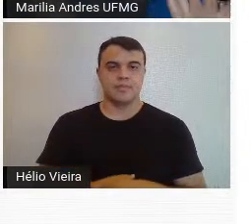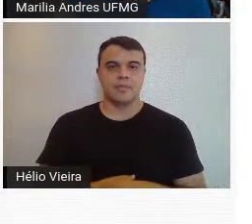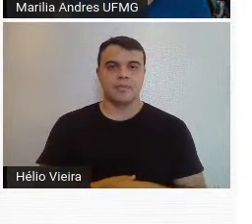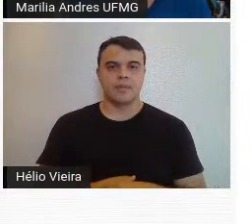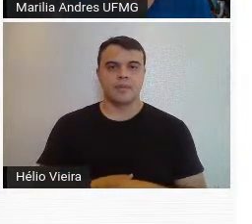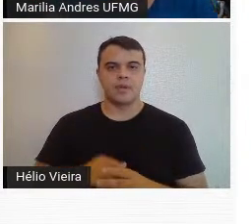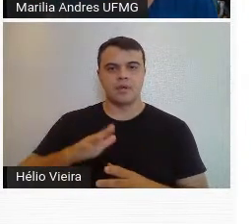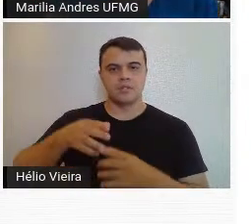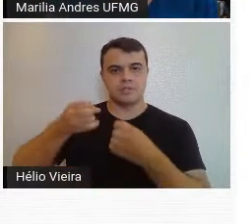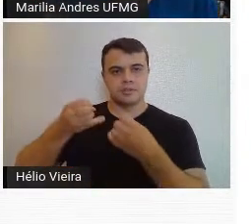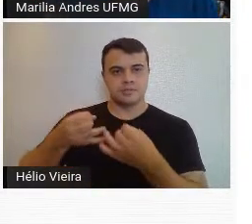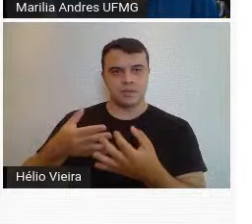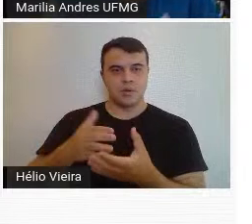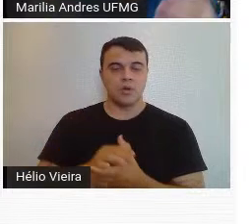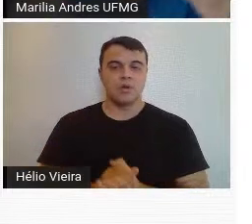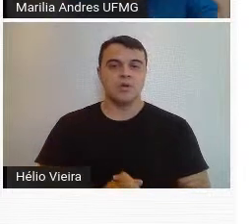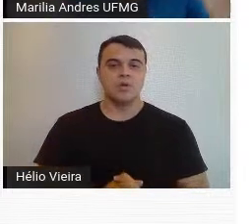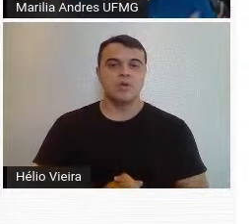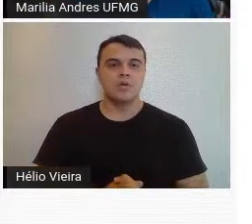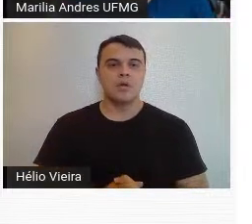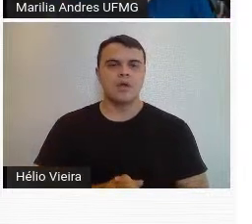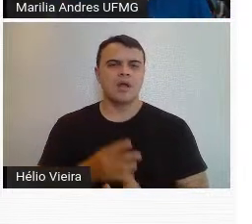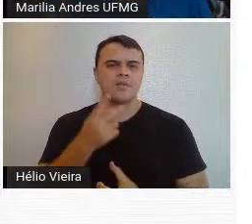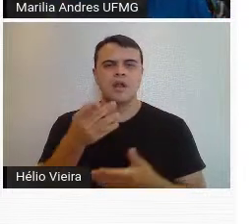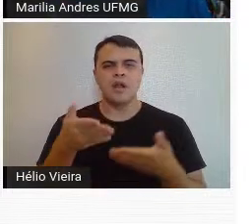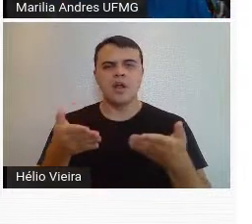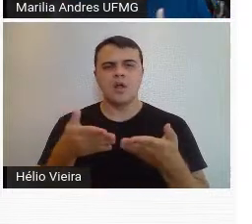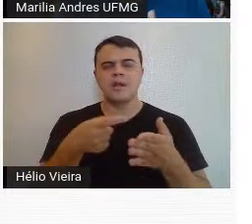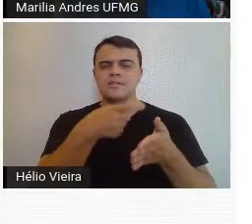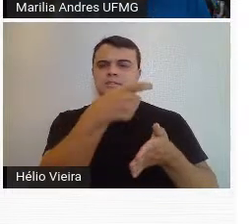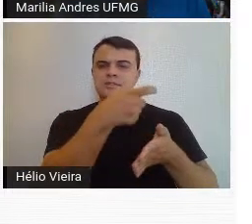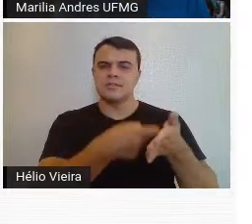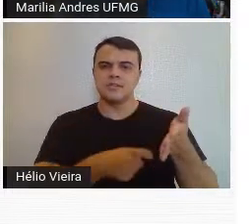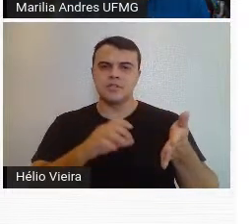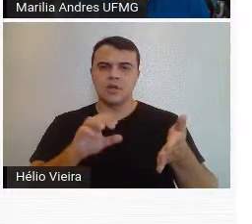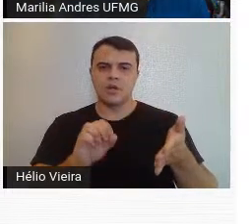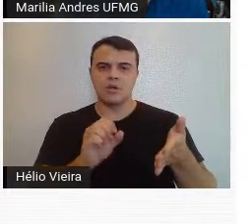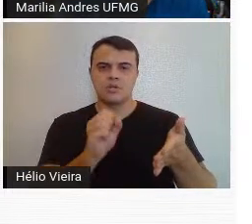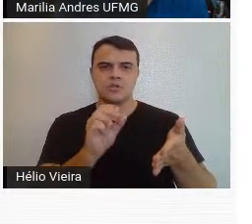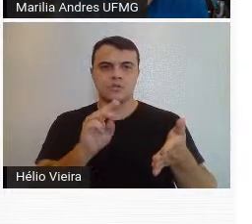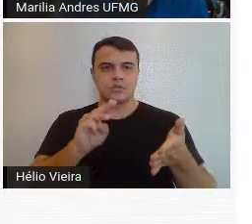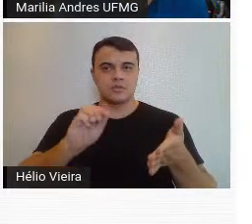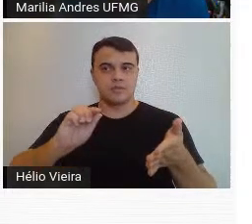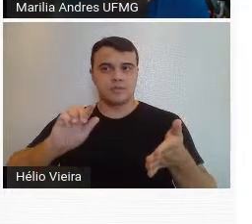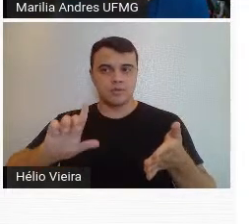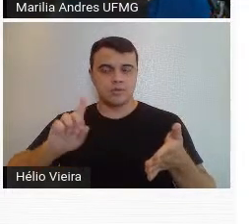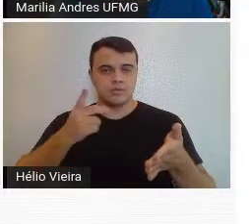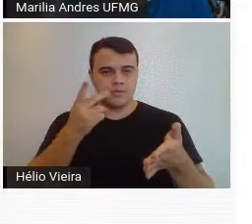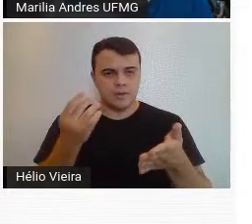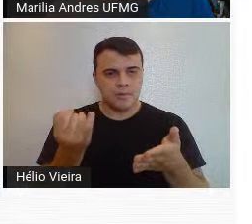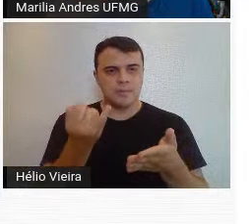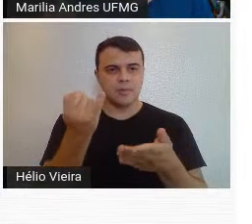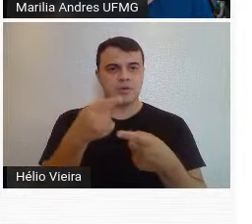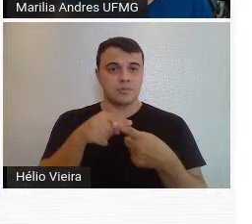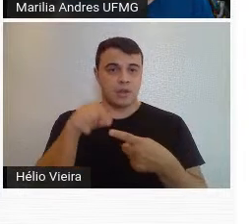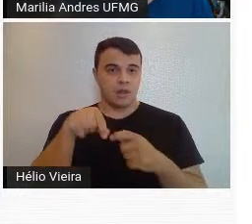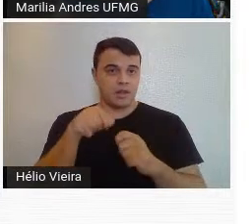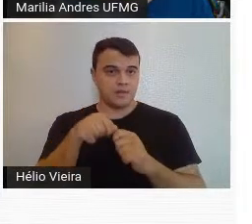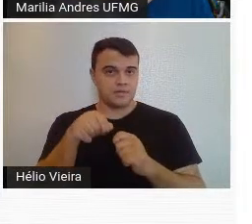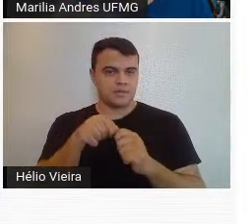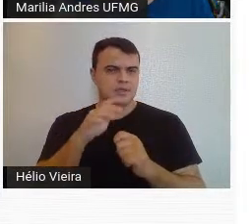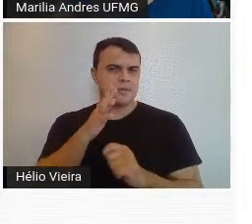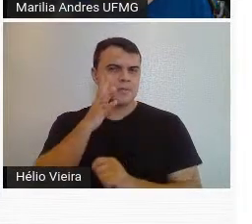Carol já falou, e trouxe aqui um texto do Oswald de Andrade que eu acho importante, porque ele fez uma das